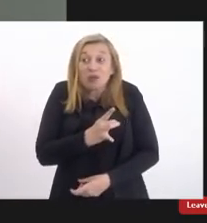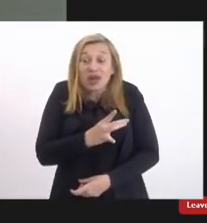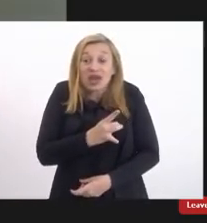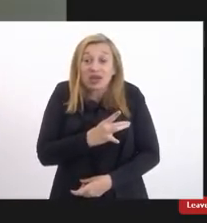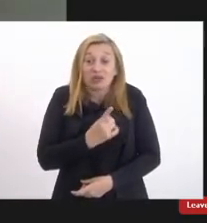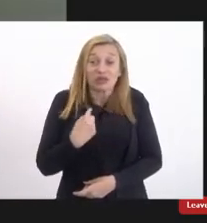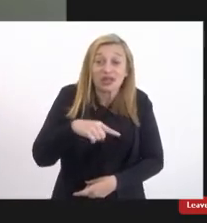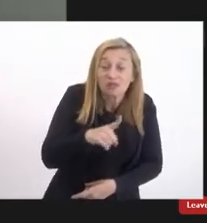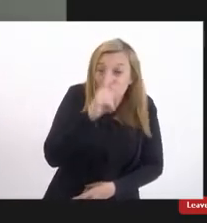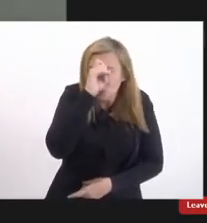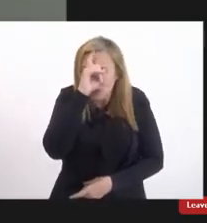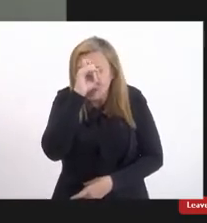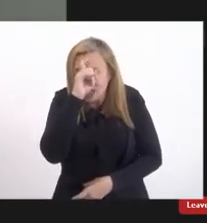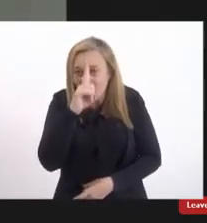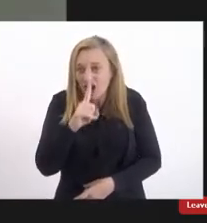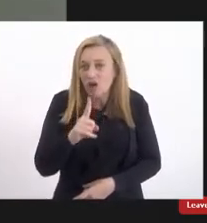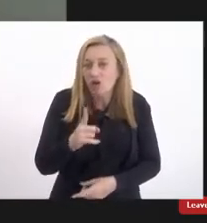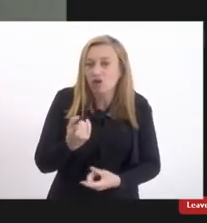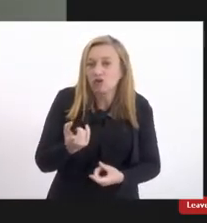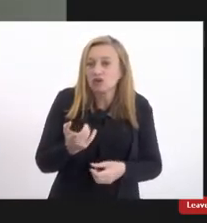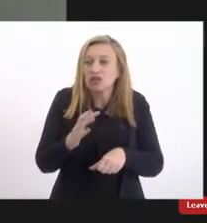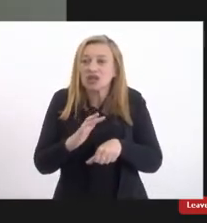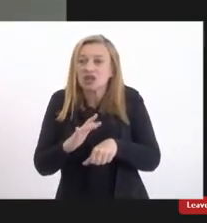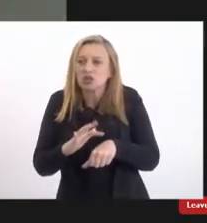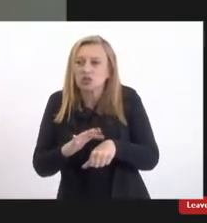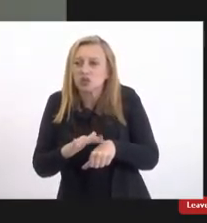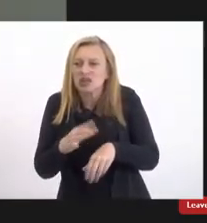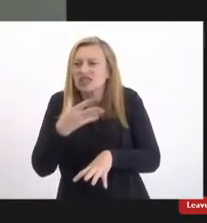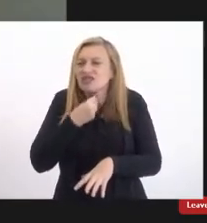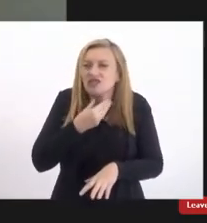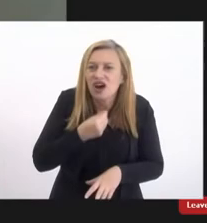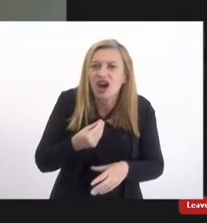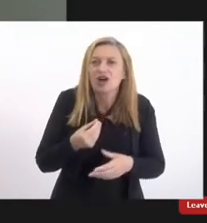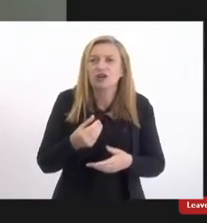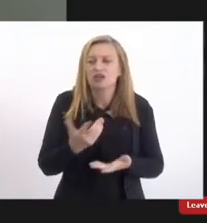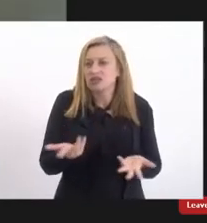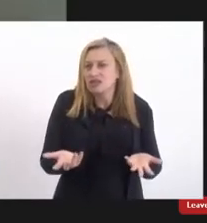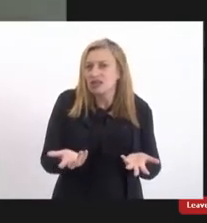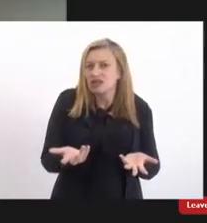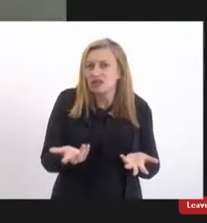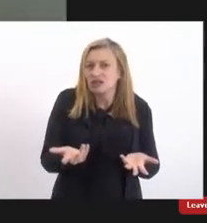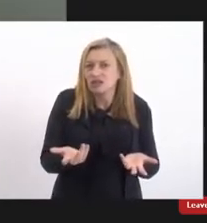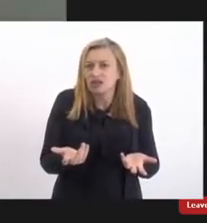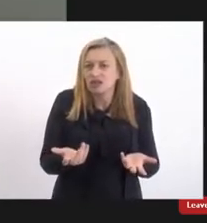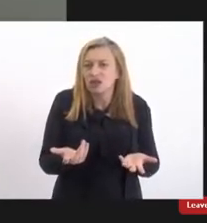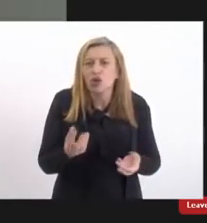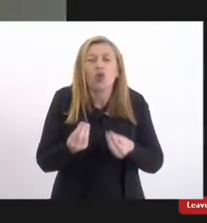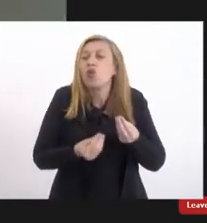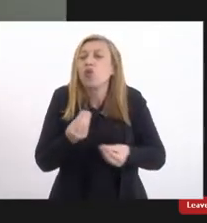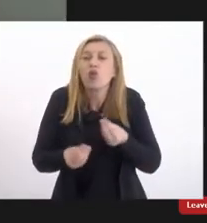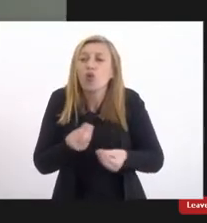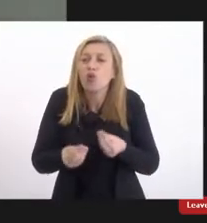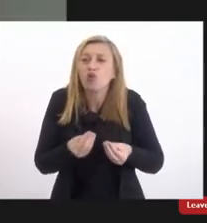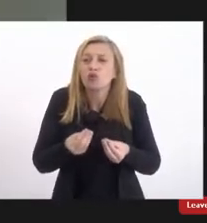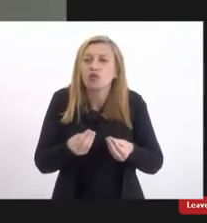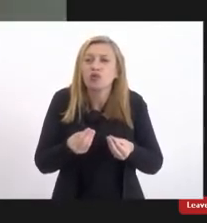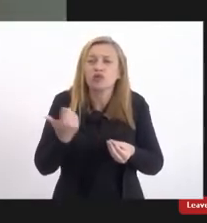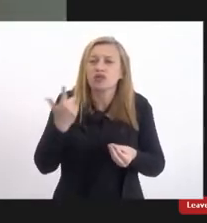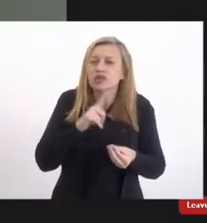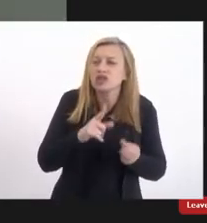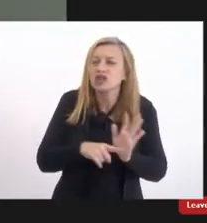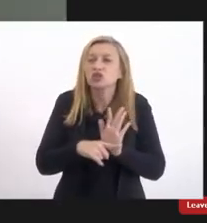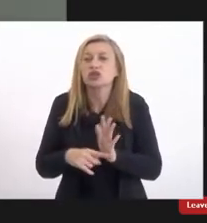internado medo de receber um diagnóstico falso de esquizofrenia como a gente burla isso como a gente passa isso